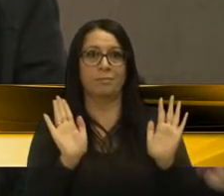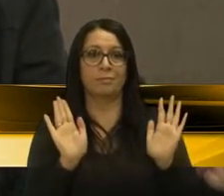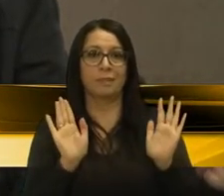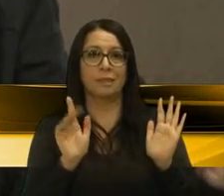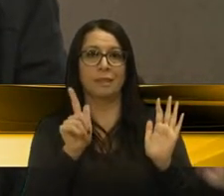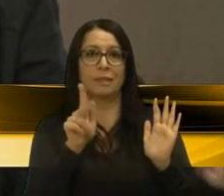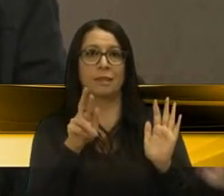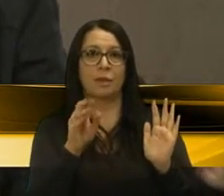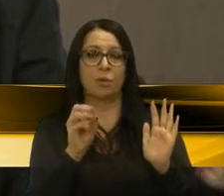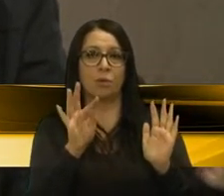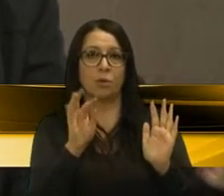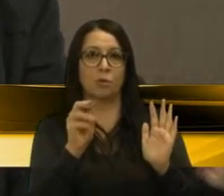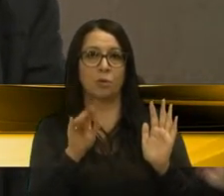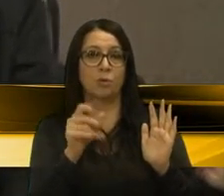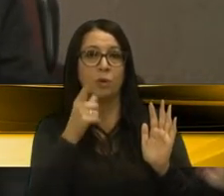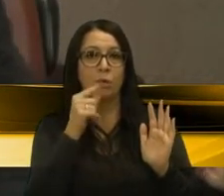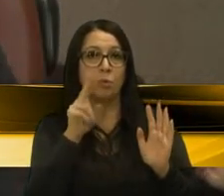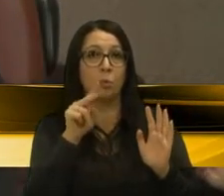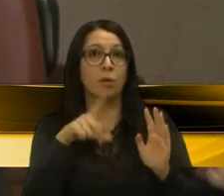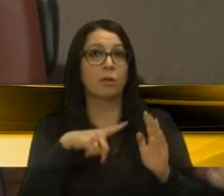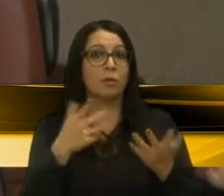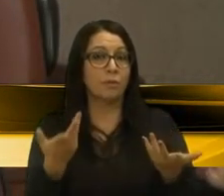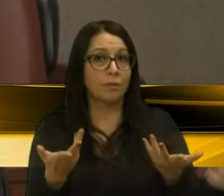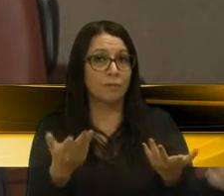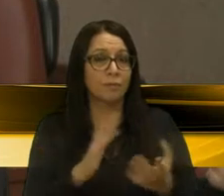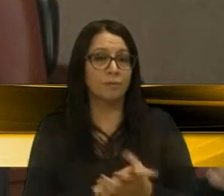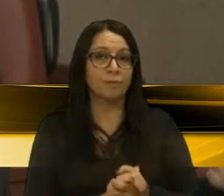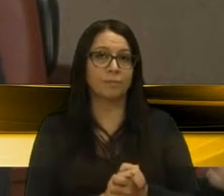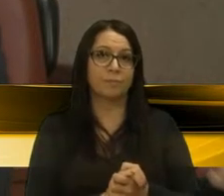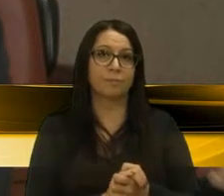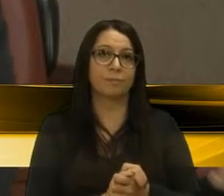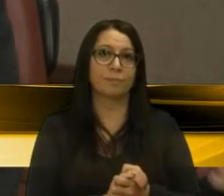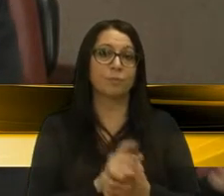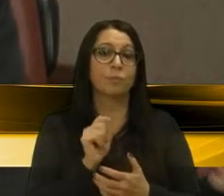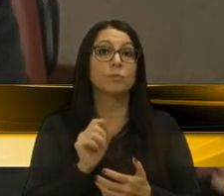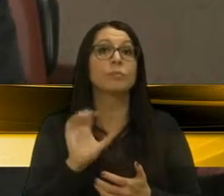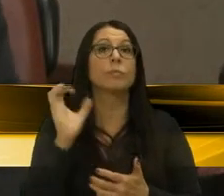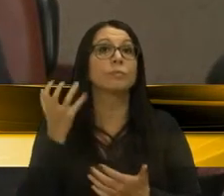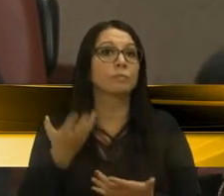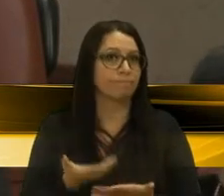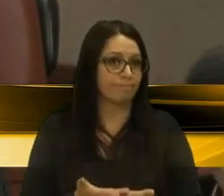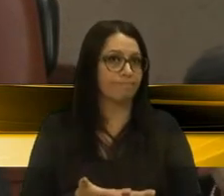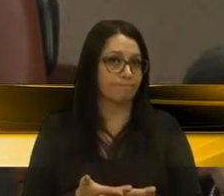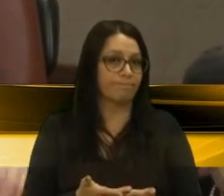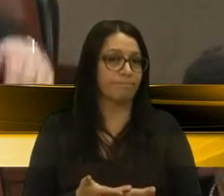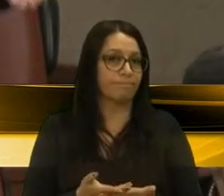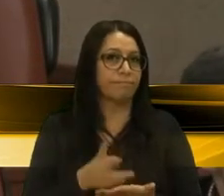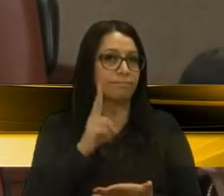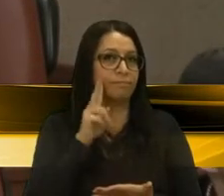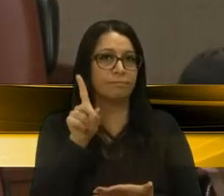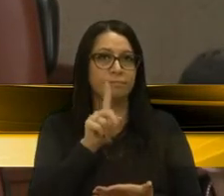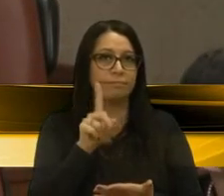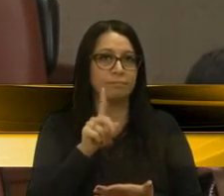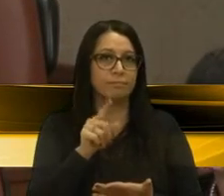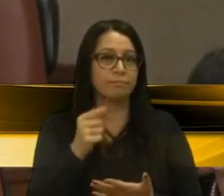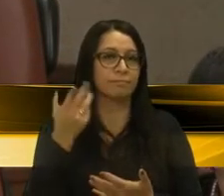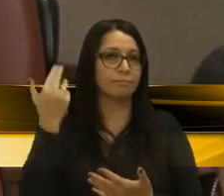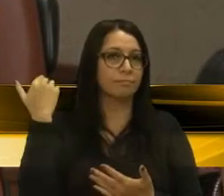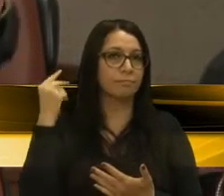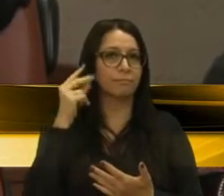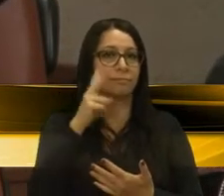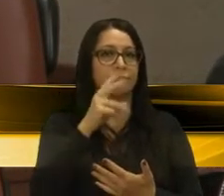agrotóxico na água, nunca teve isso. O que está acontecendo? Aí fui ver, não, é desde lá de